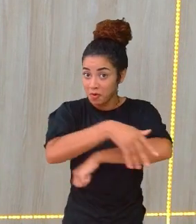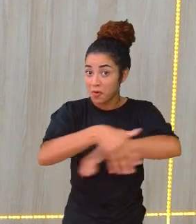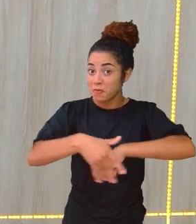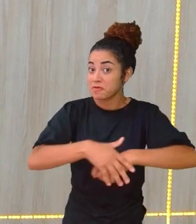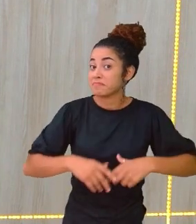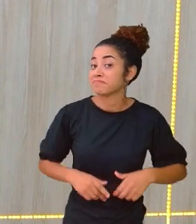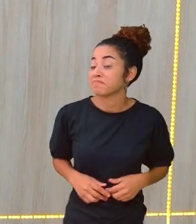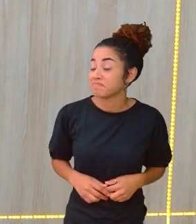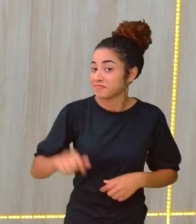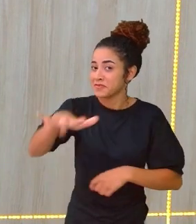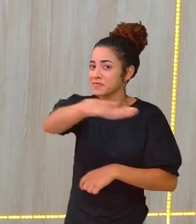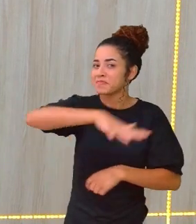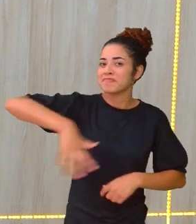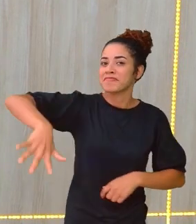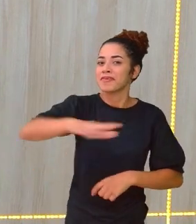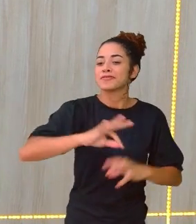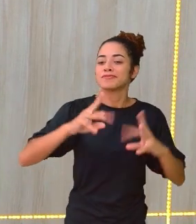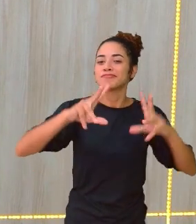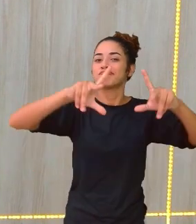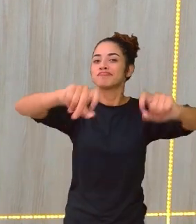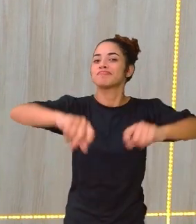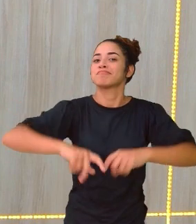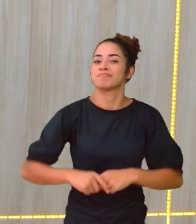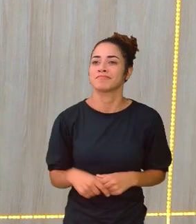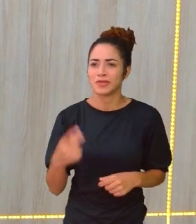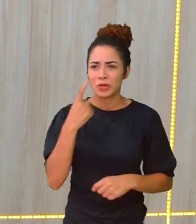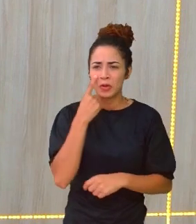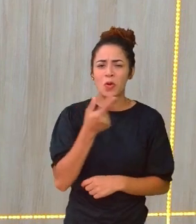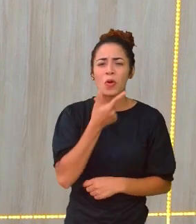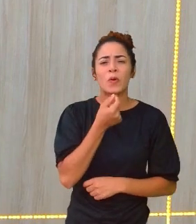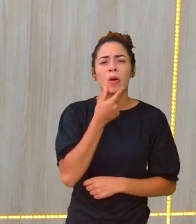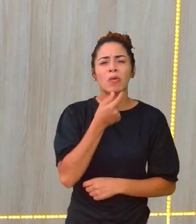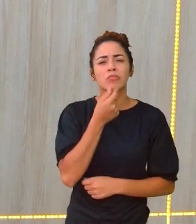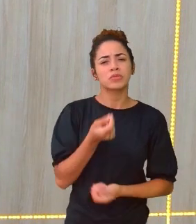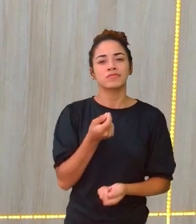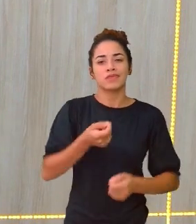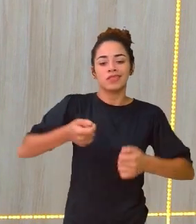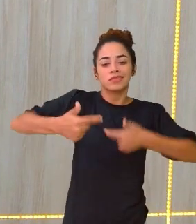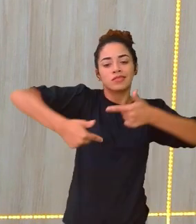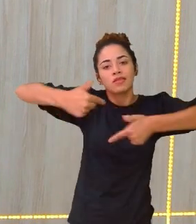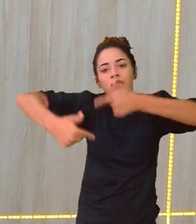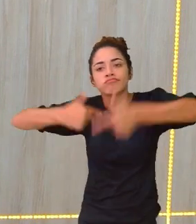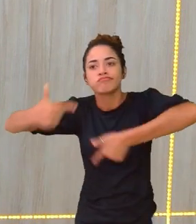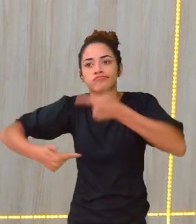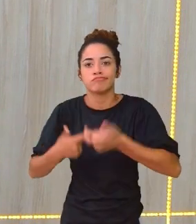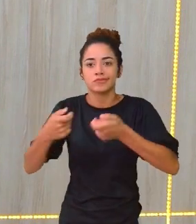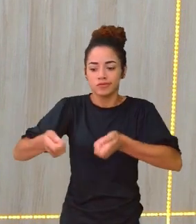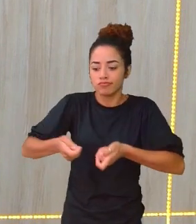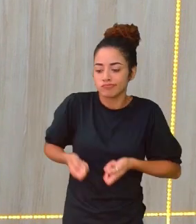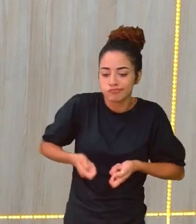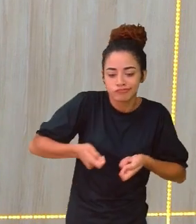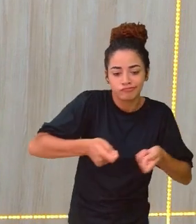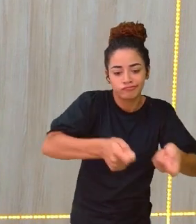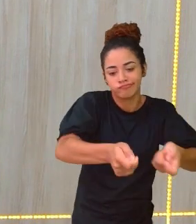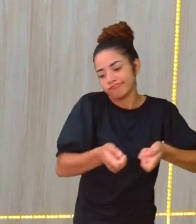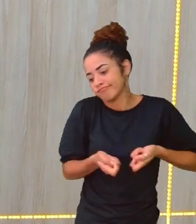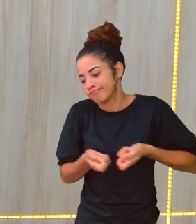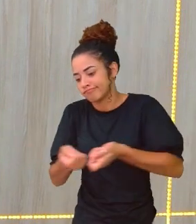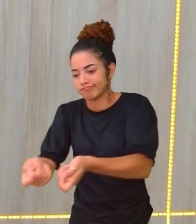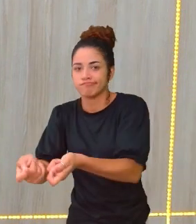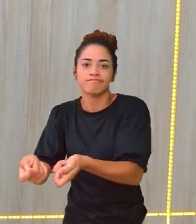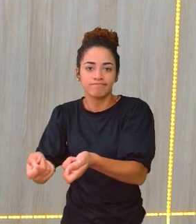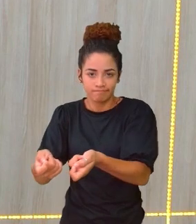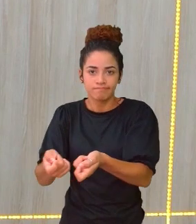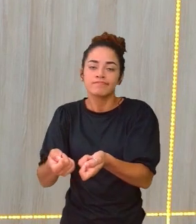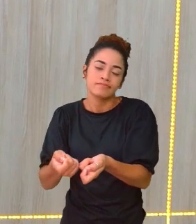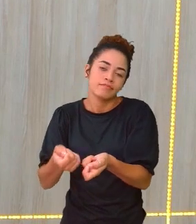cuidando bem desse espaço coletivo? E esse senhor aí, esse gari, ele precisa transportar essa lixeira de um lado para o outro. Então